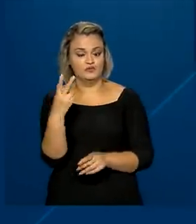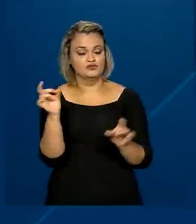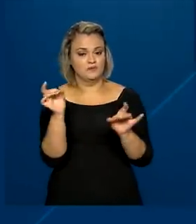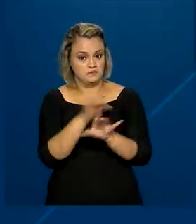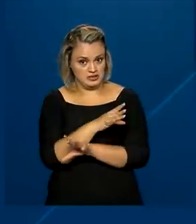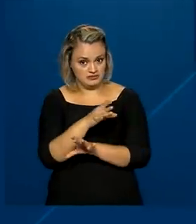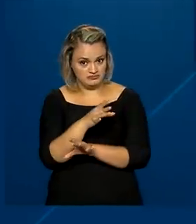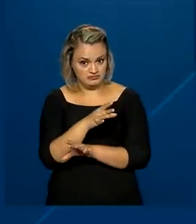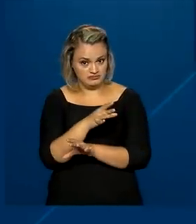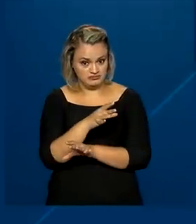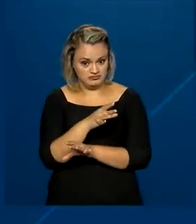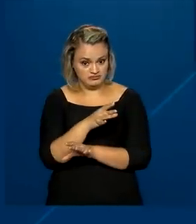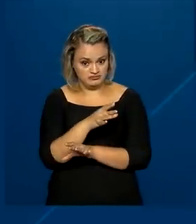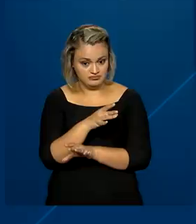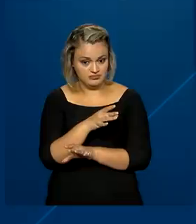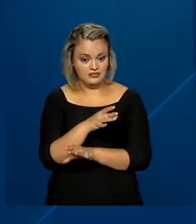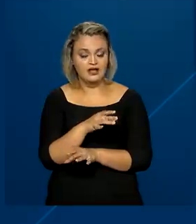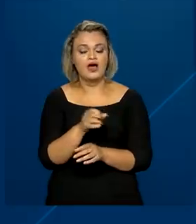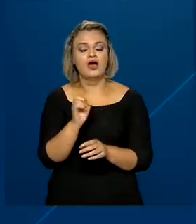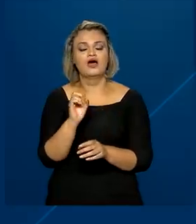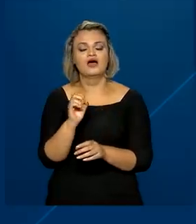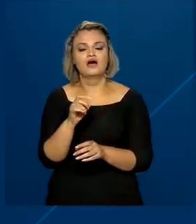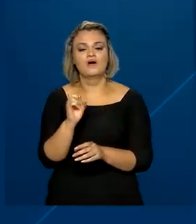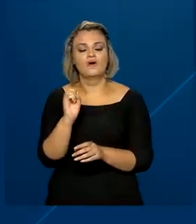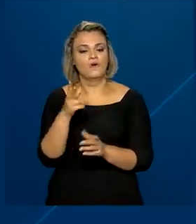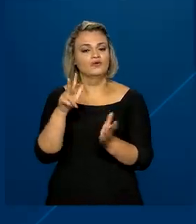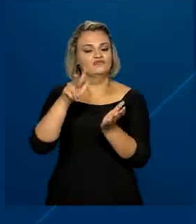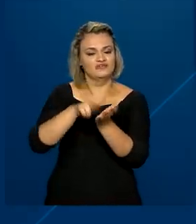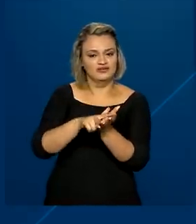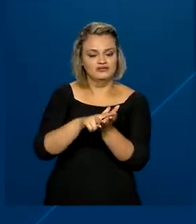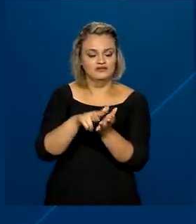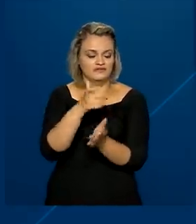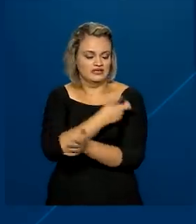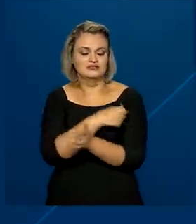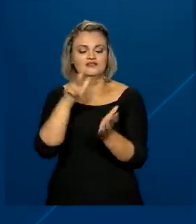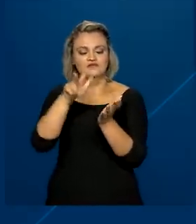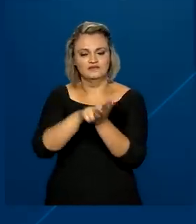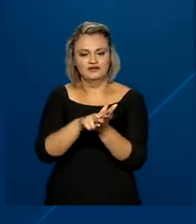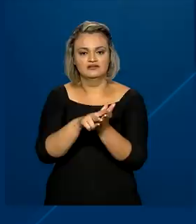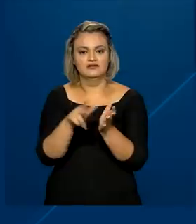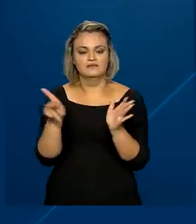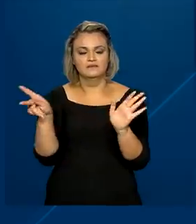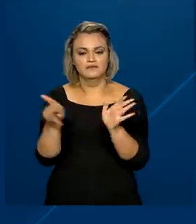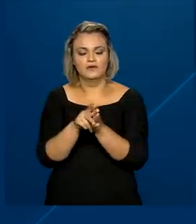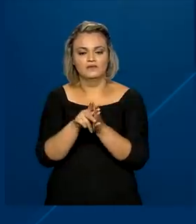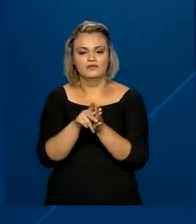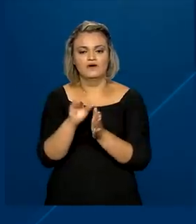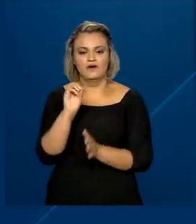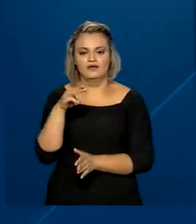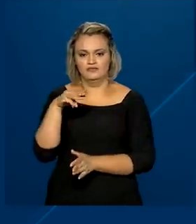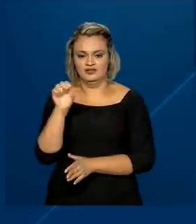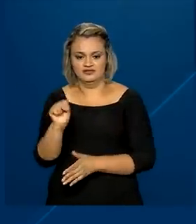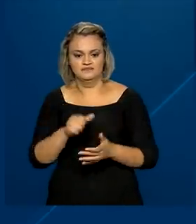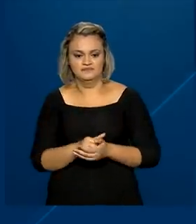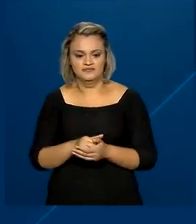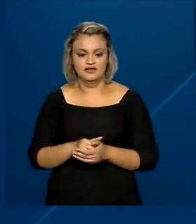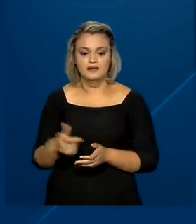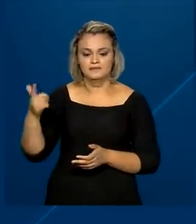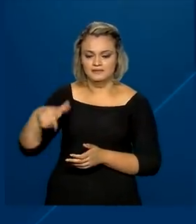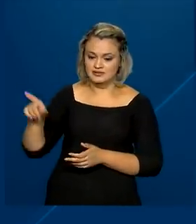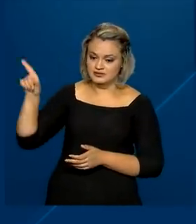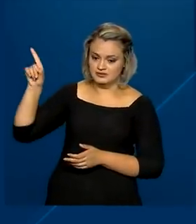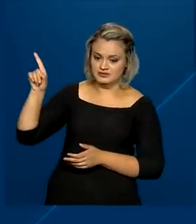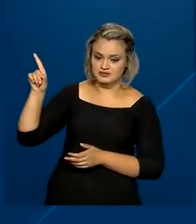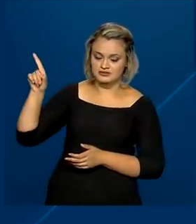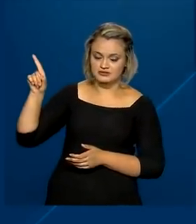autorizados no Brasil ou validados pela Organização Mundial da Saúde. Nos terminais de passageiros e a